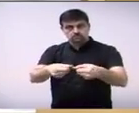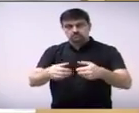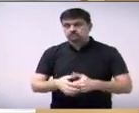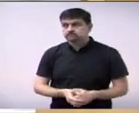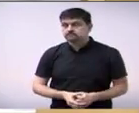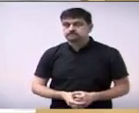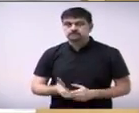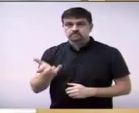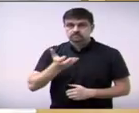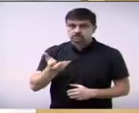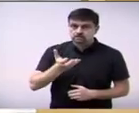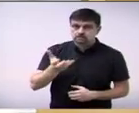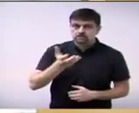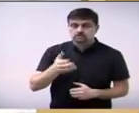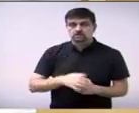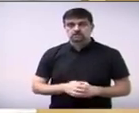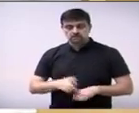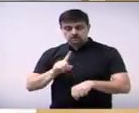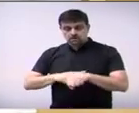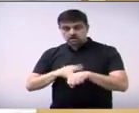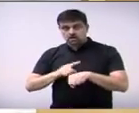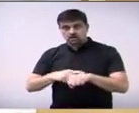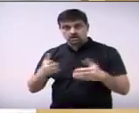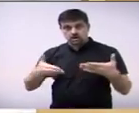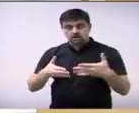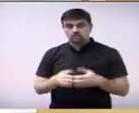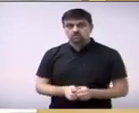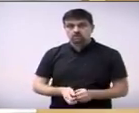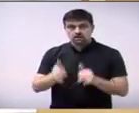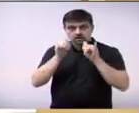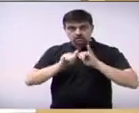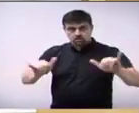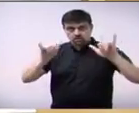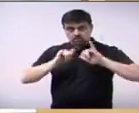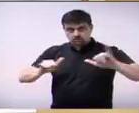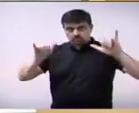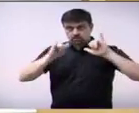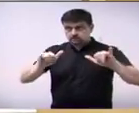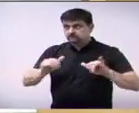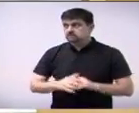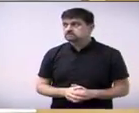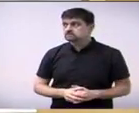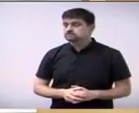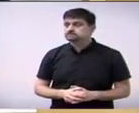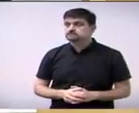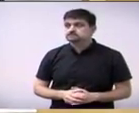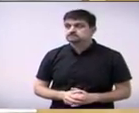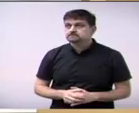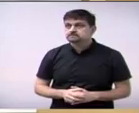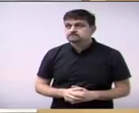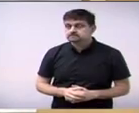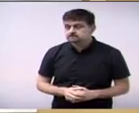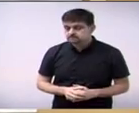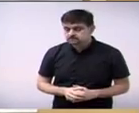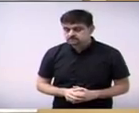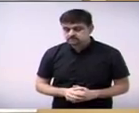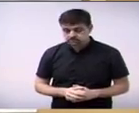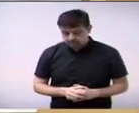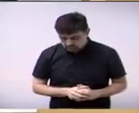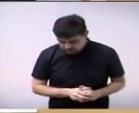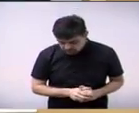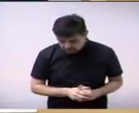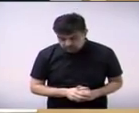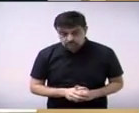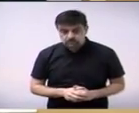Apenas usar a palavra, nesse momento, senhor presidente, para fazer uma comunicação ao senhor, tomar as companheiras, todo o público presente.